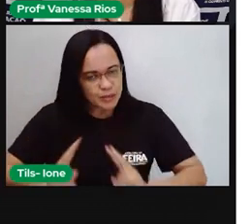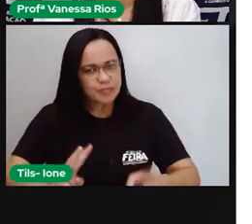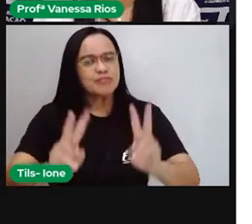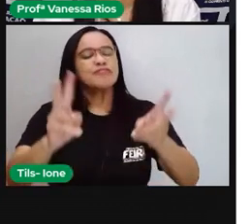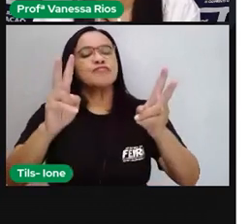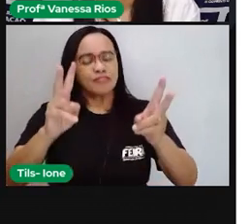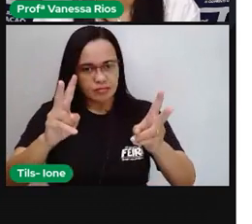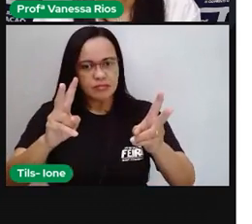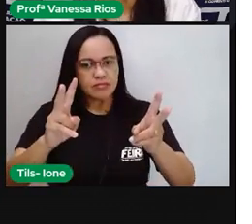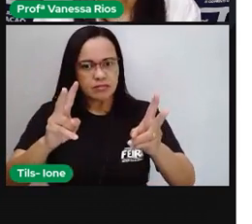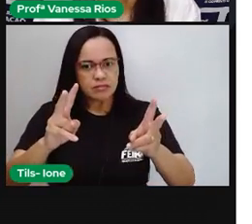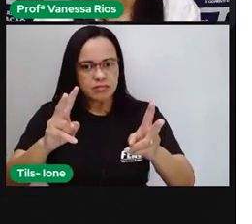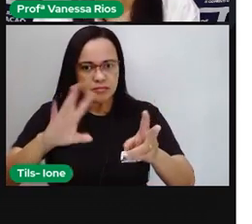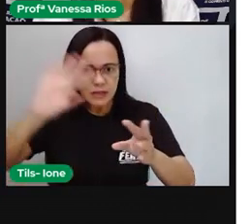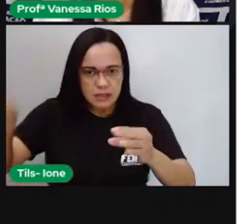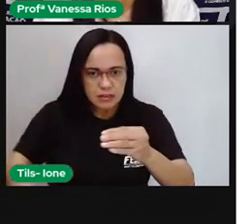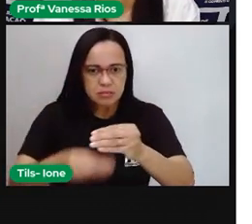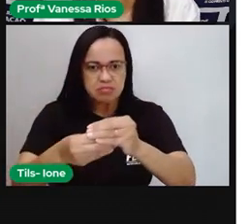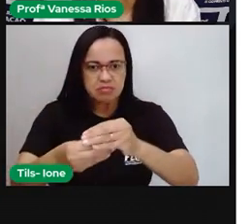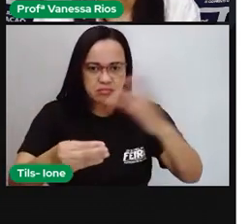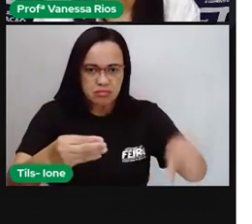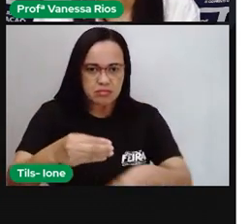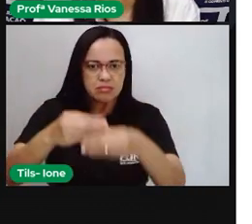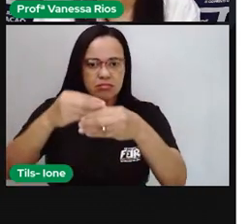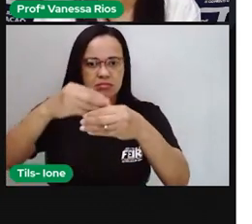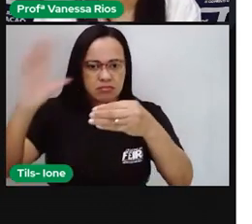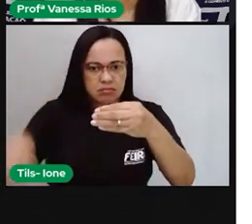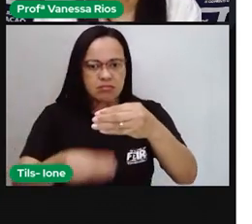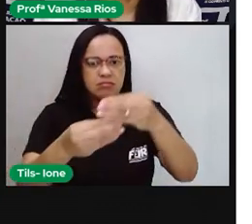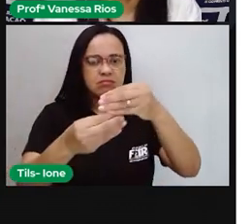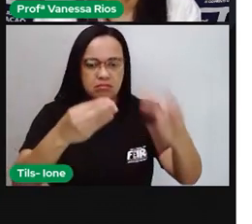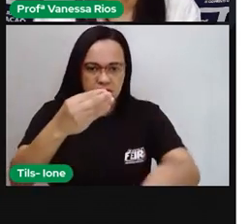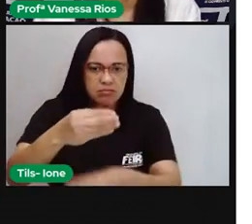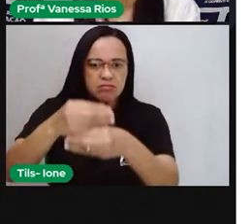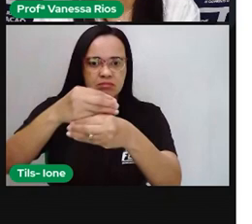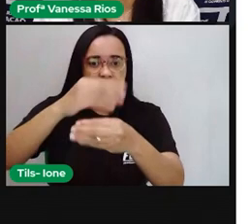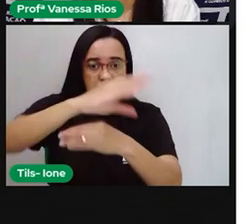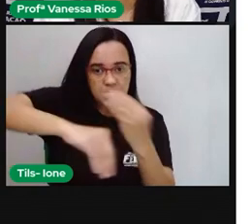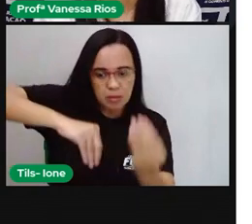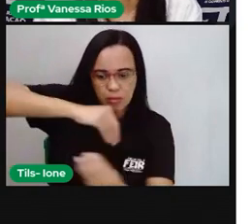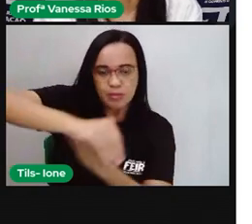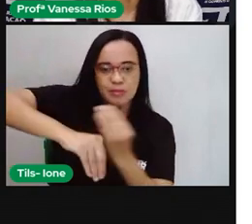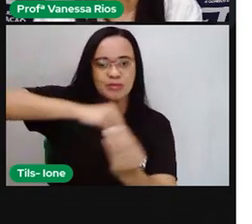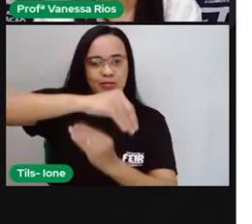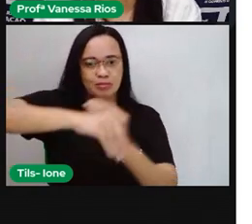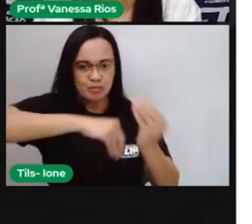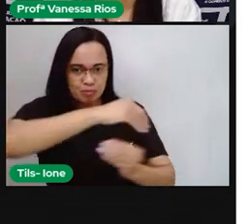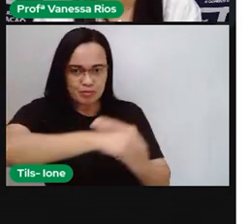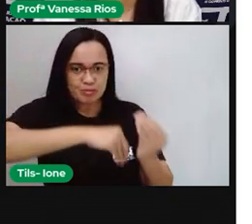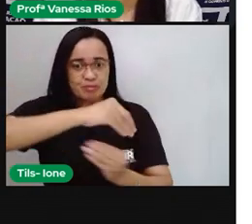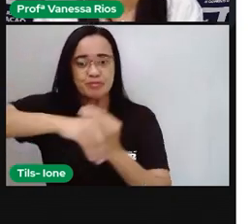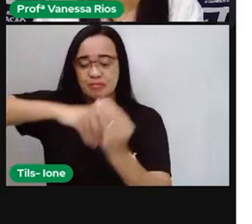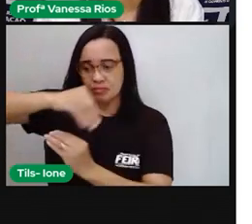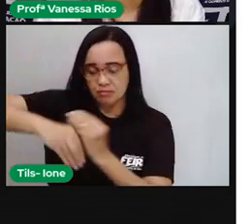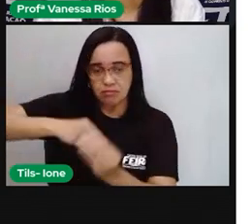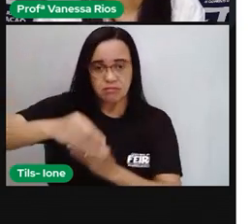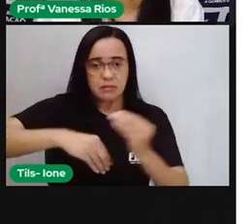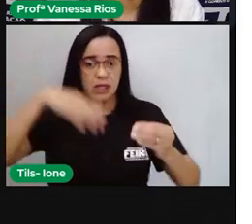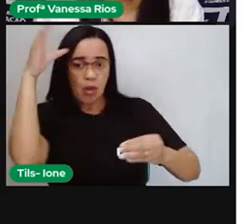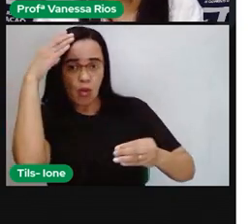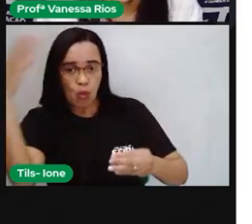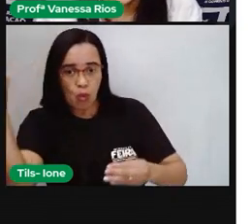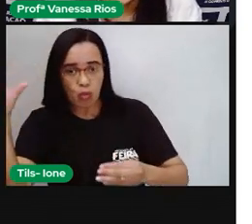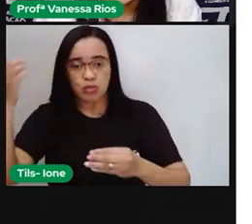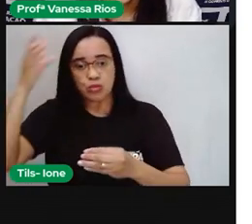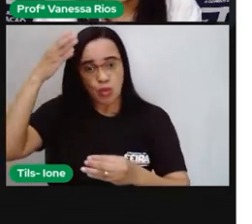Então, a gente vai vai acumulando, a gente vai juntando e misturando, né? Os modos de vida, as culturas